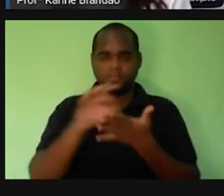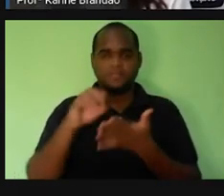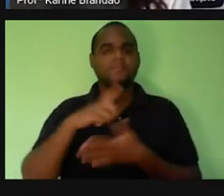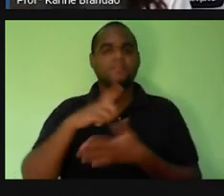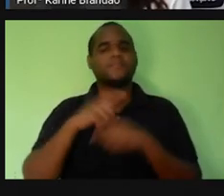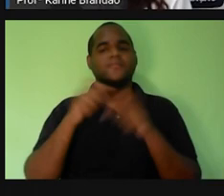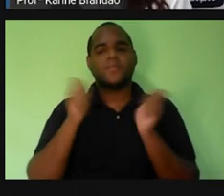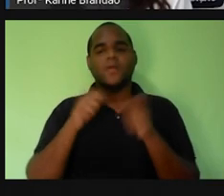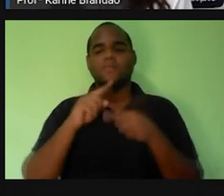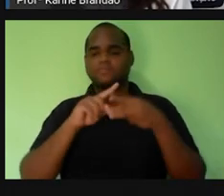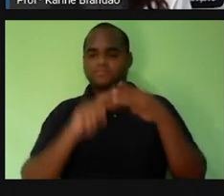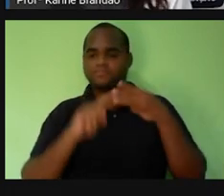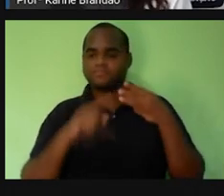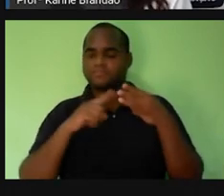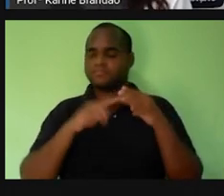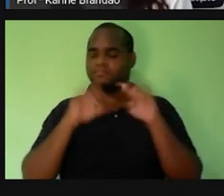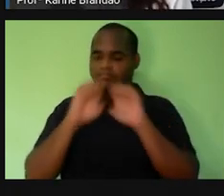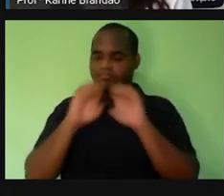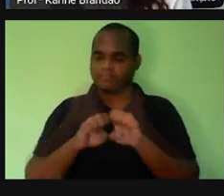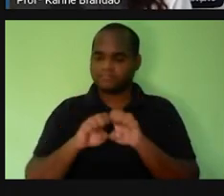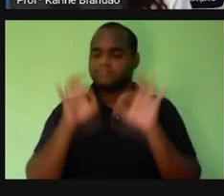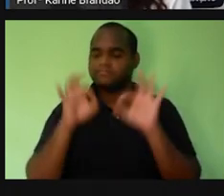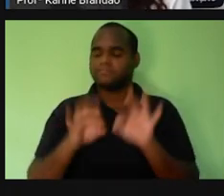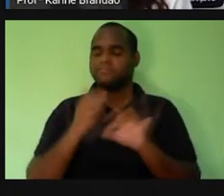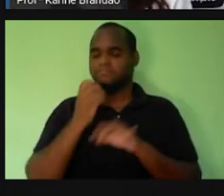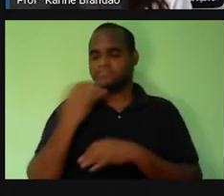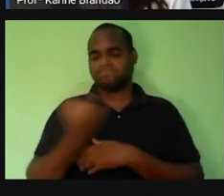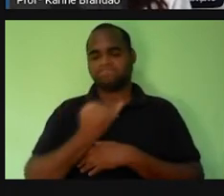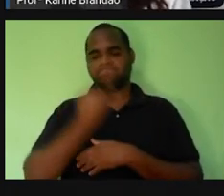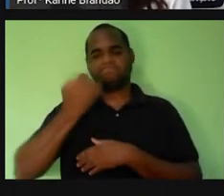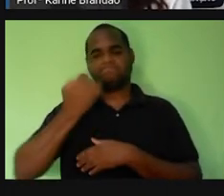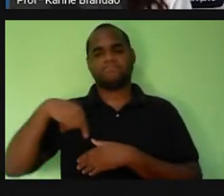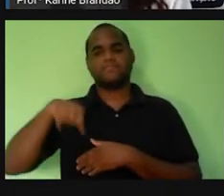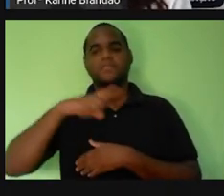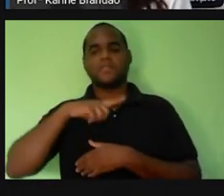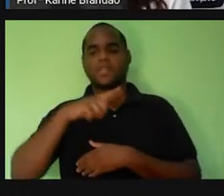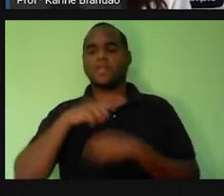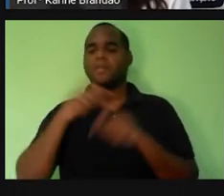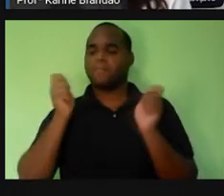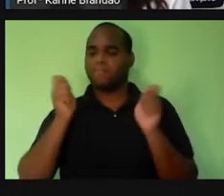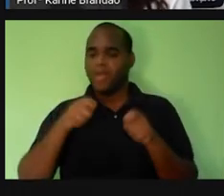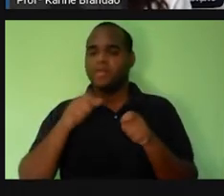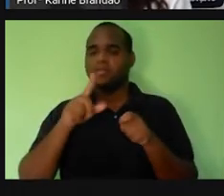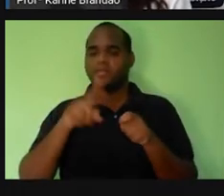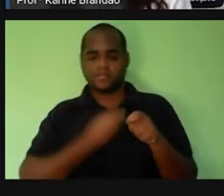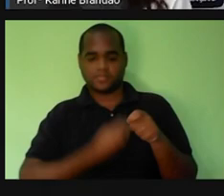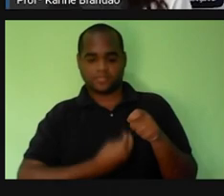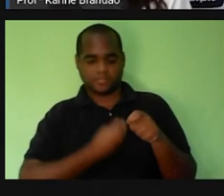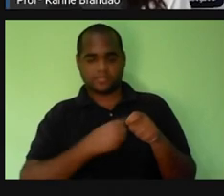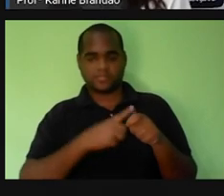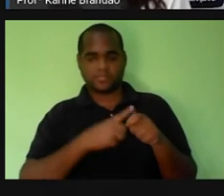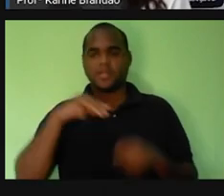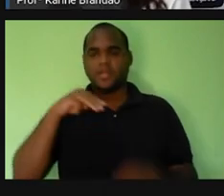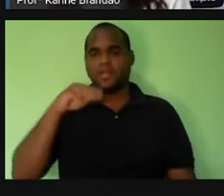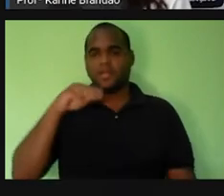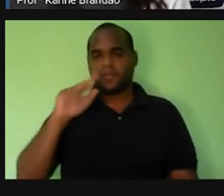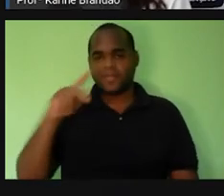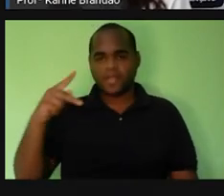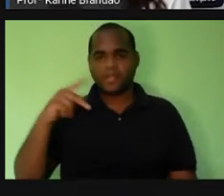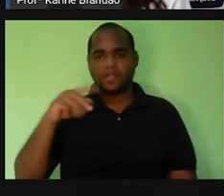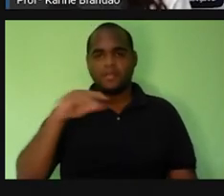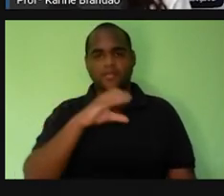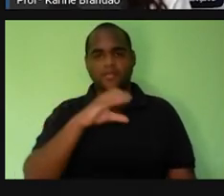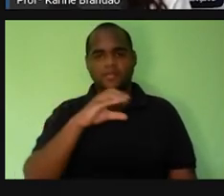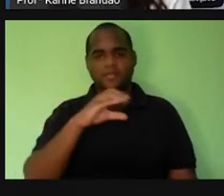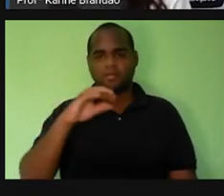três estruturas básicas, né? Essenciais. Que é o quê? A membrana plasmática, o citoplasma